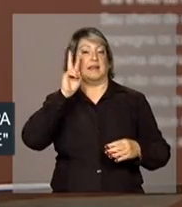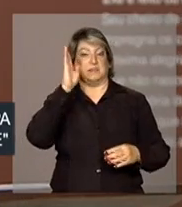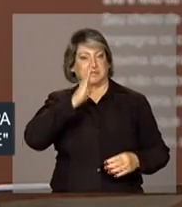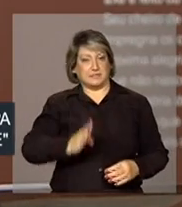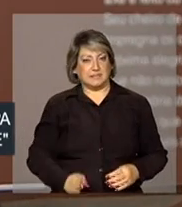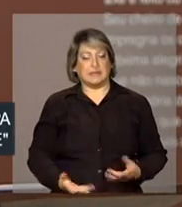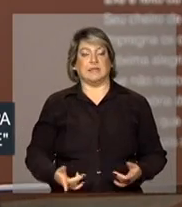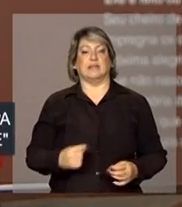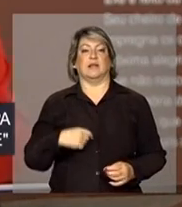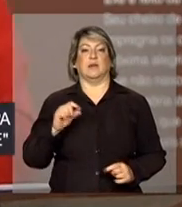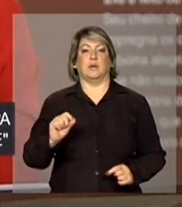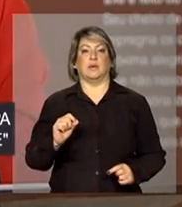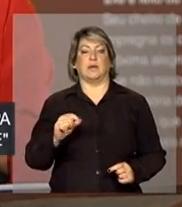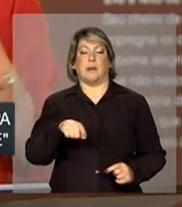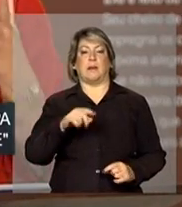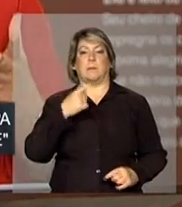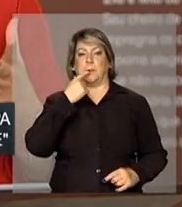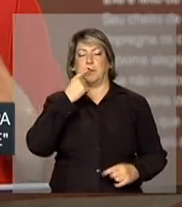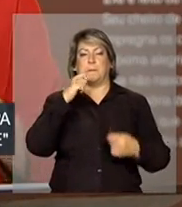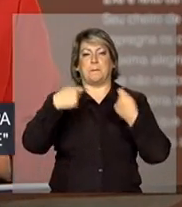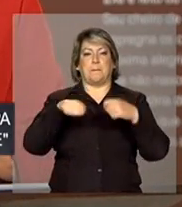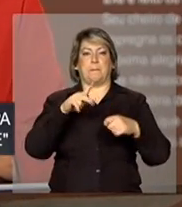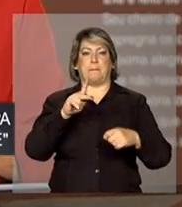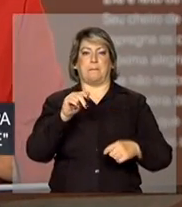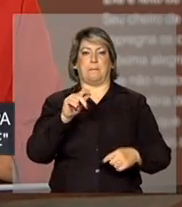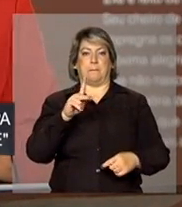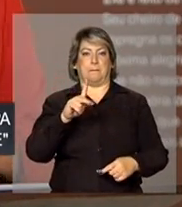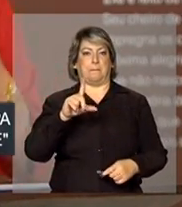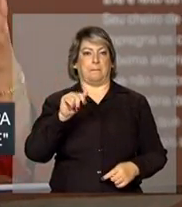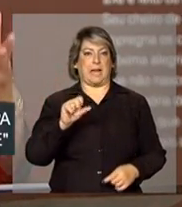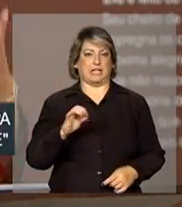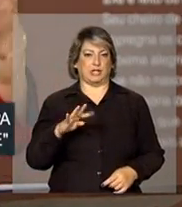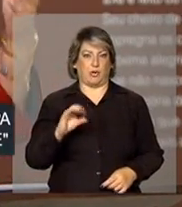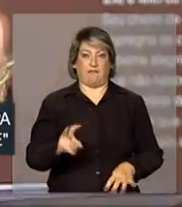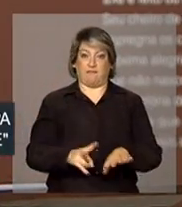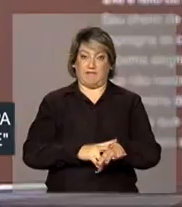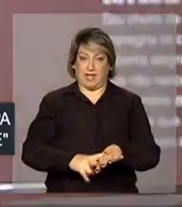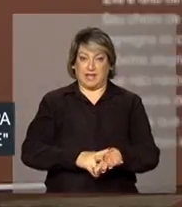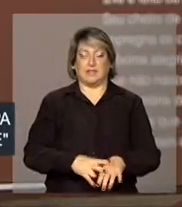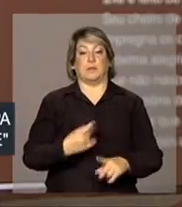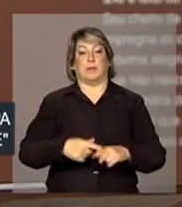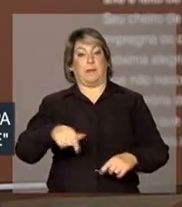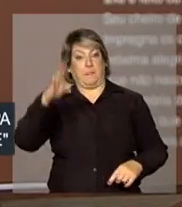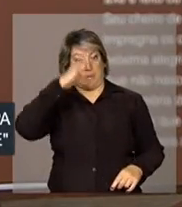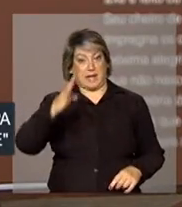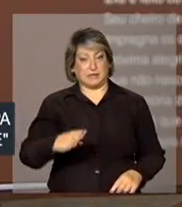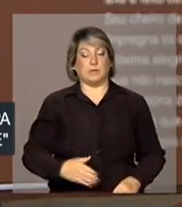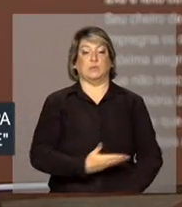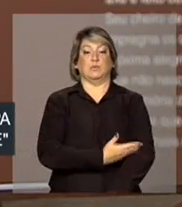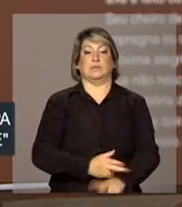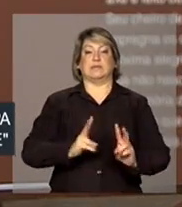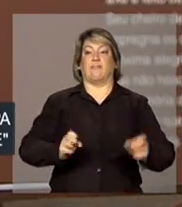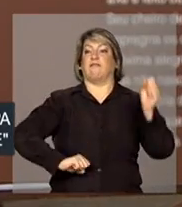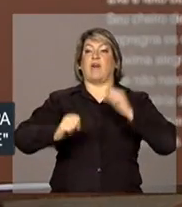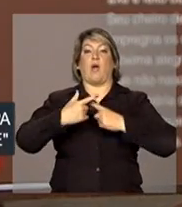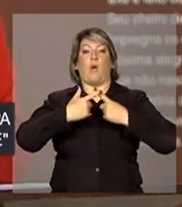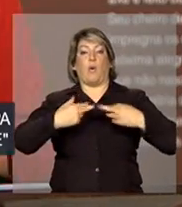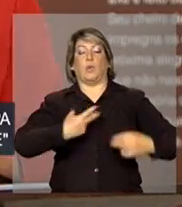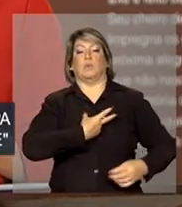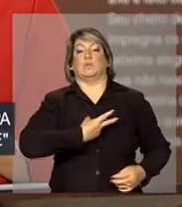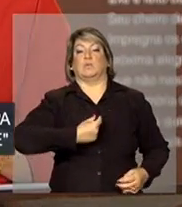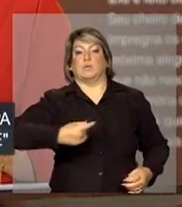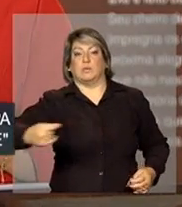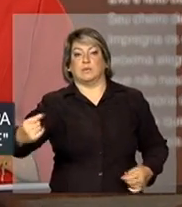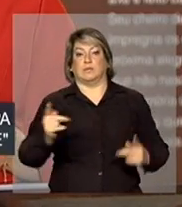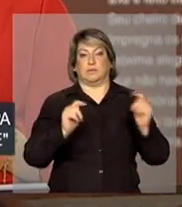estamos falando de um plástico verde, de um país que tem a liderança da sustentabilidade no mundo e, ao